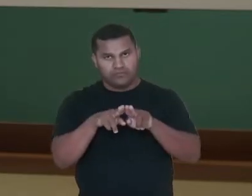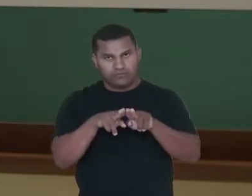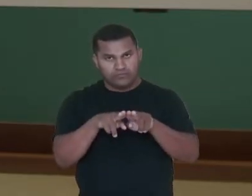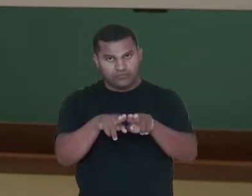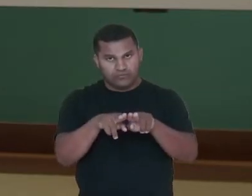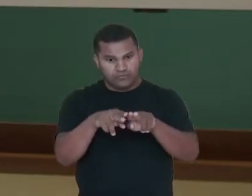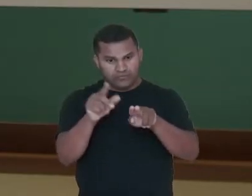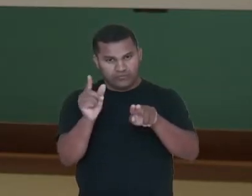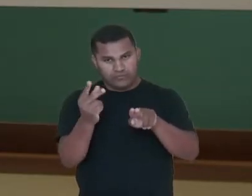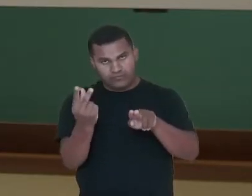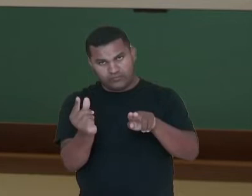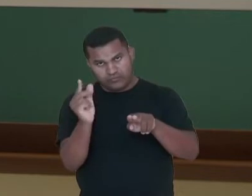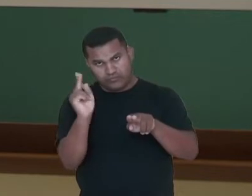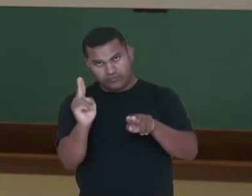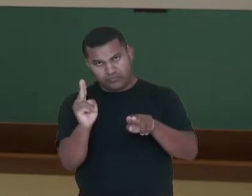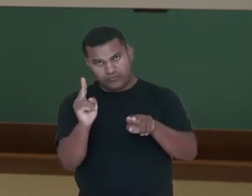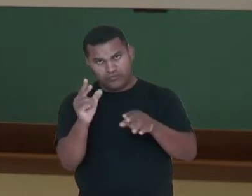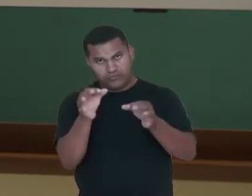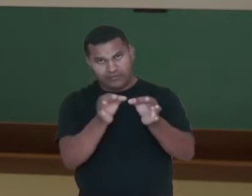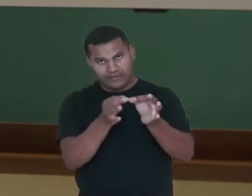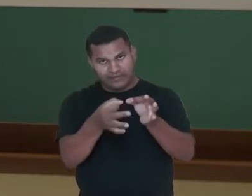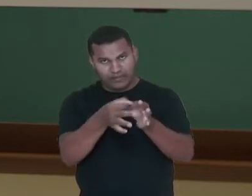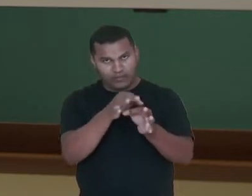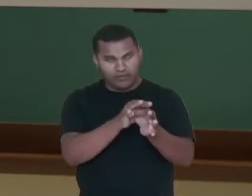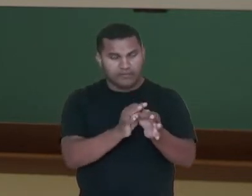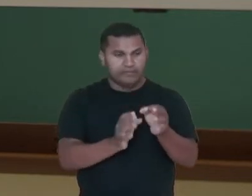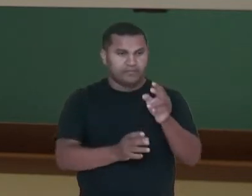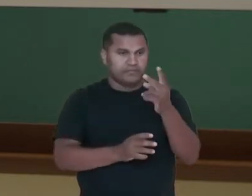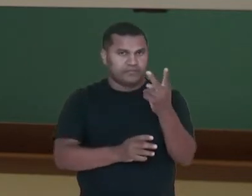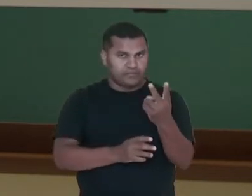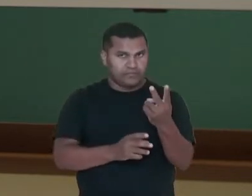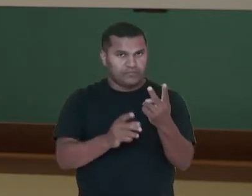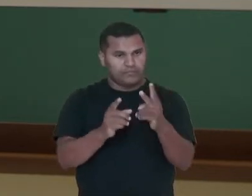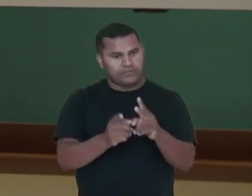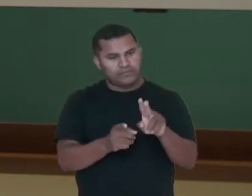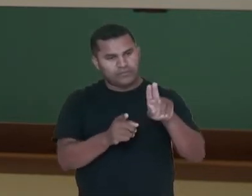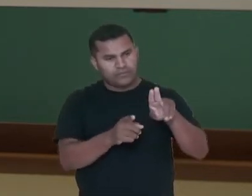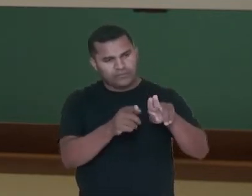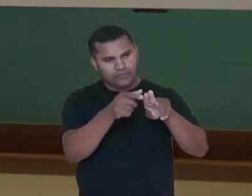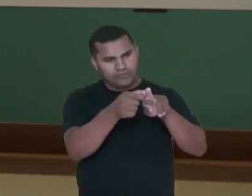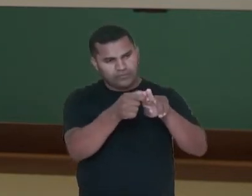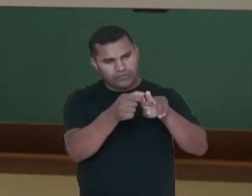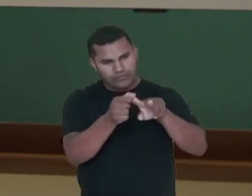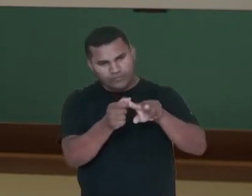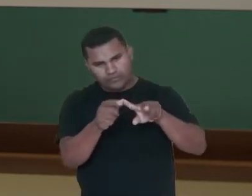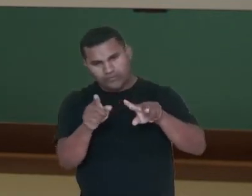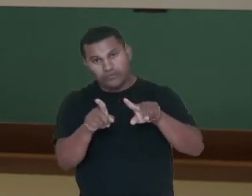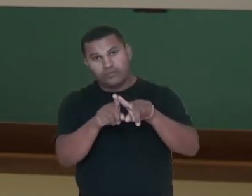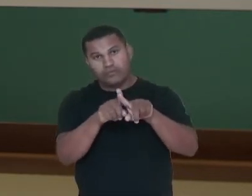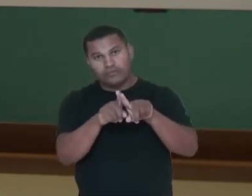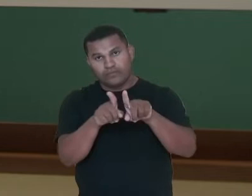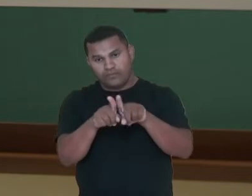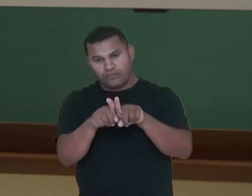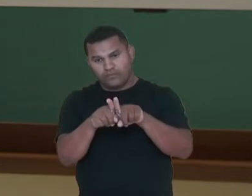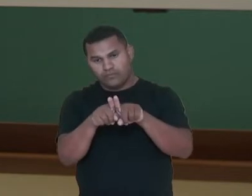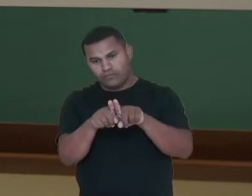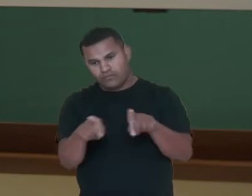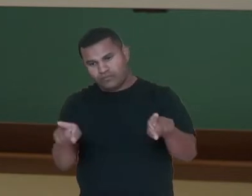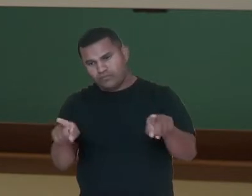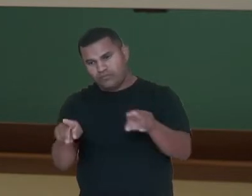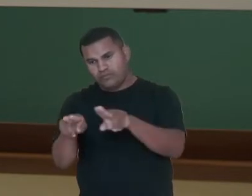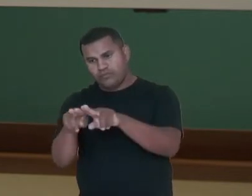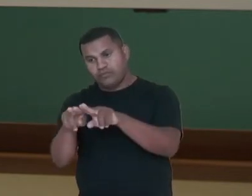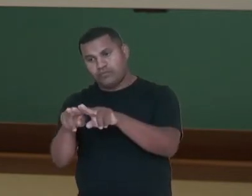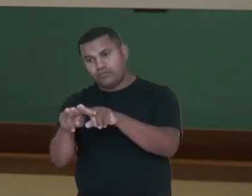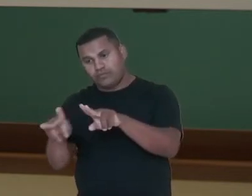em duas, as duas células que surgiram, elas têm que ter o DNA completo. Então, na hora de copiar esse DNA, pode